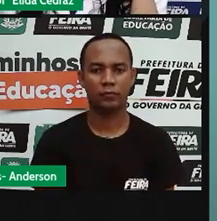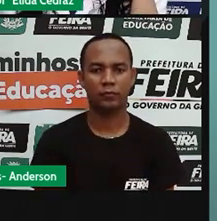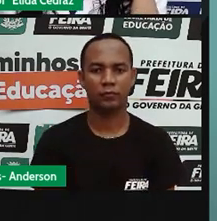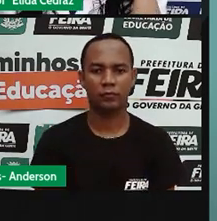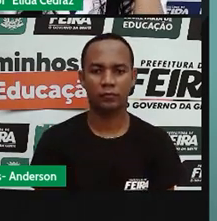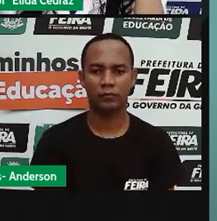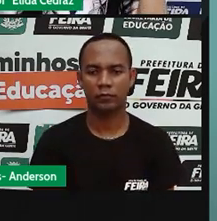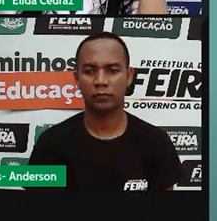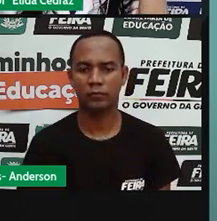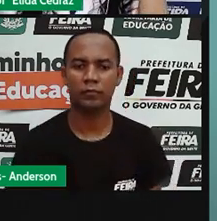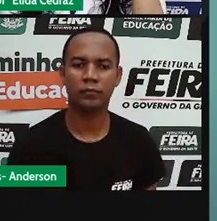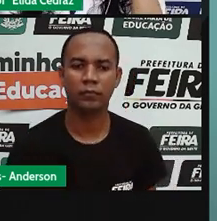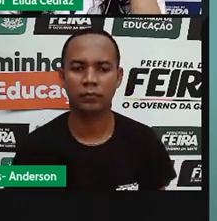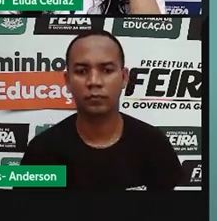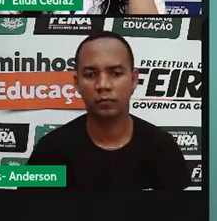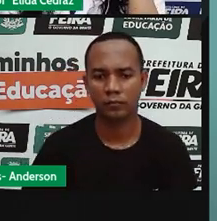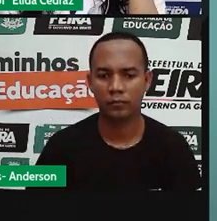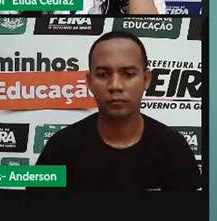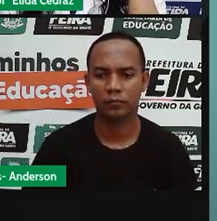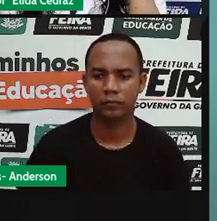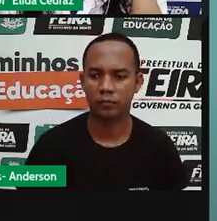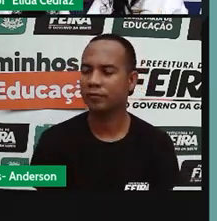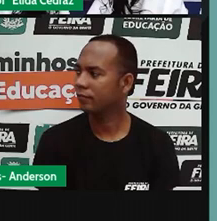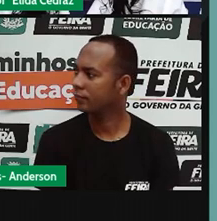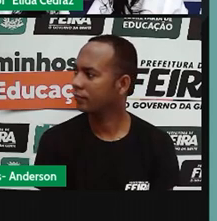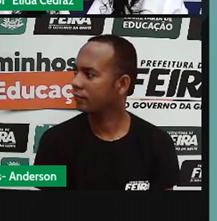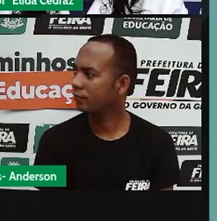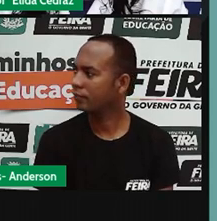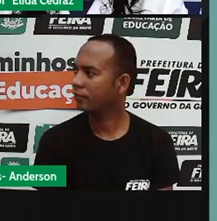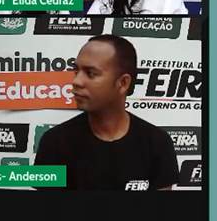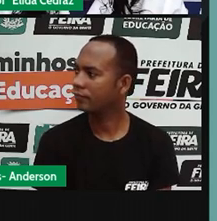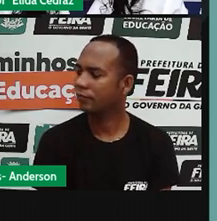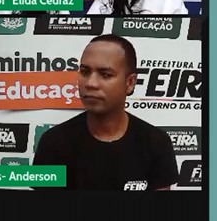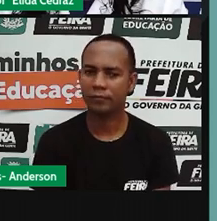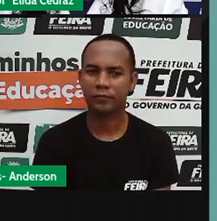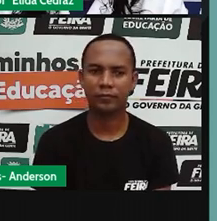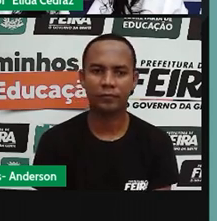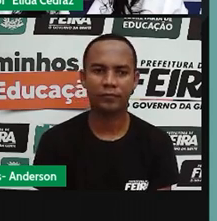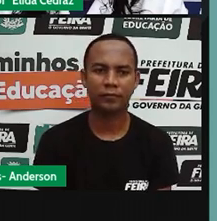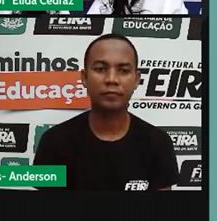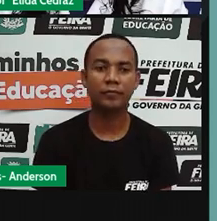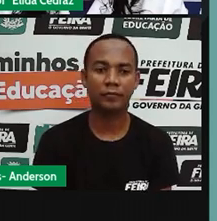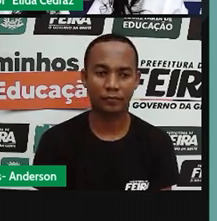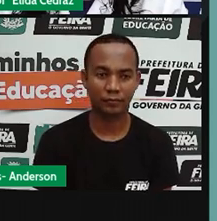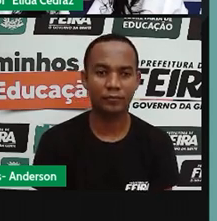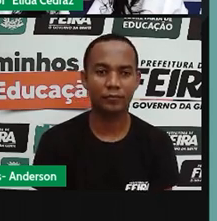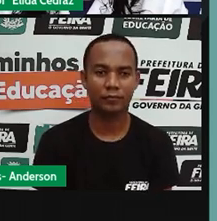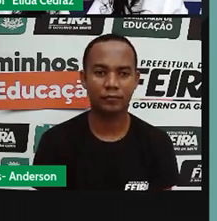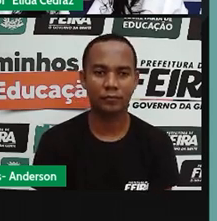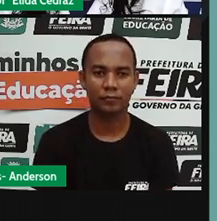O corpo da criança está bloqueando a luz da lâmpada e formando uma sombra.